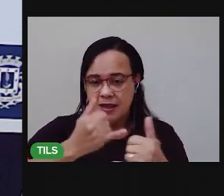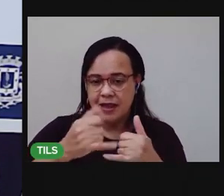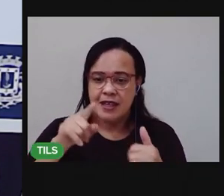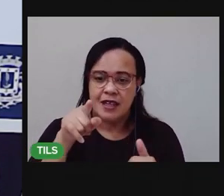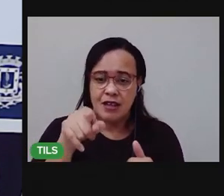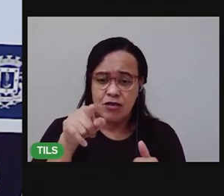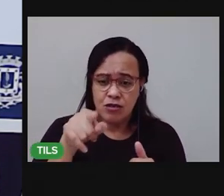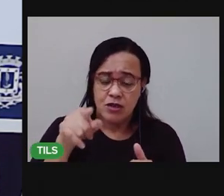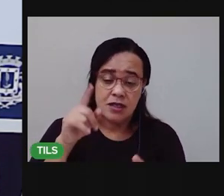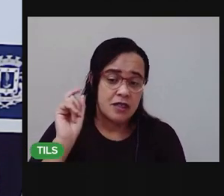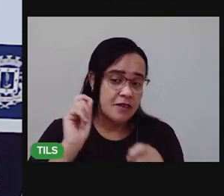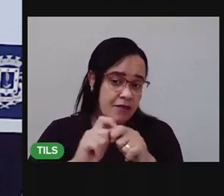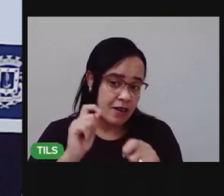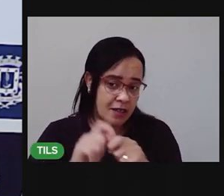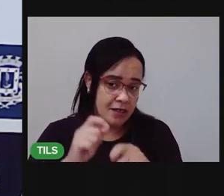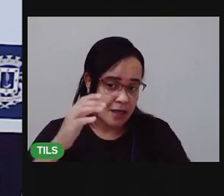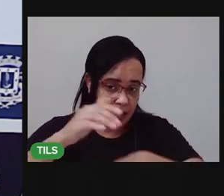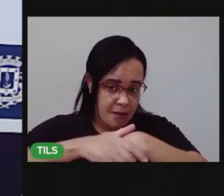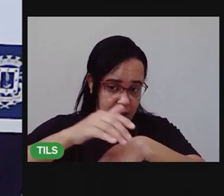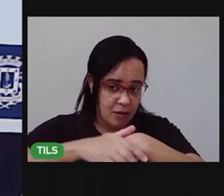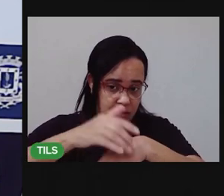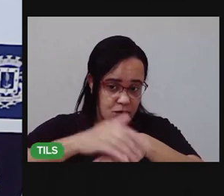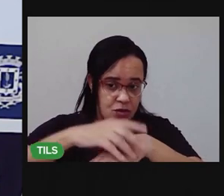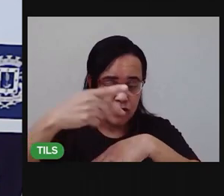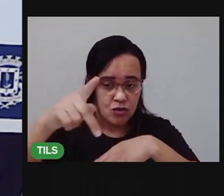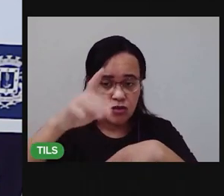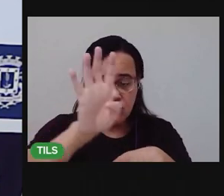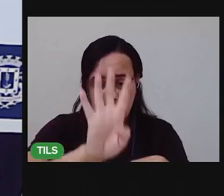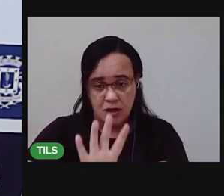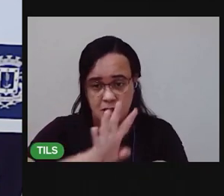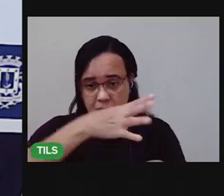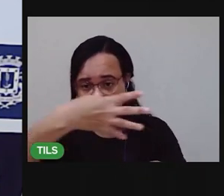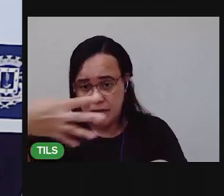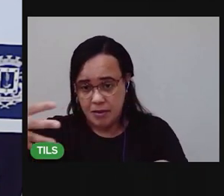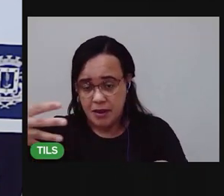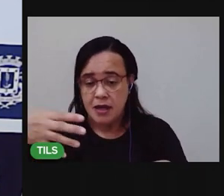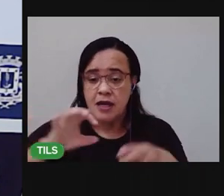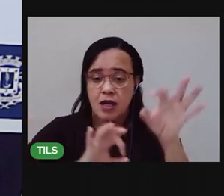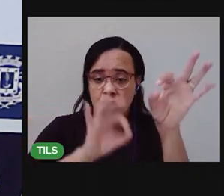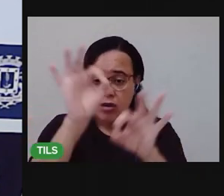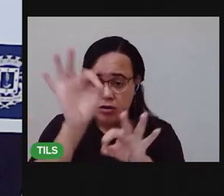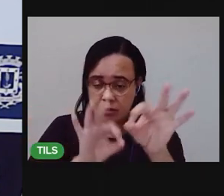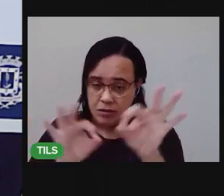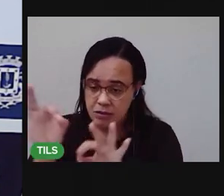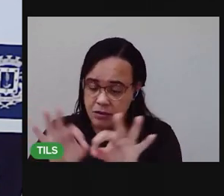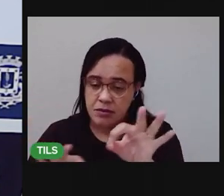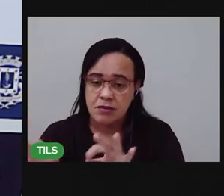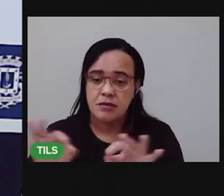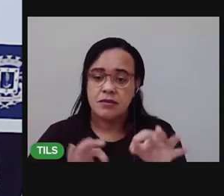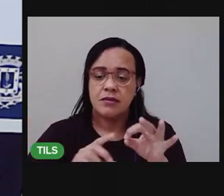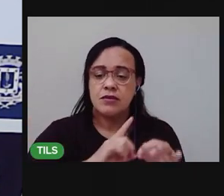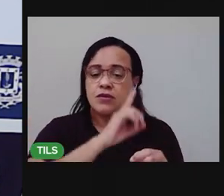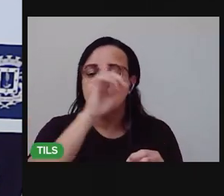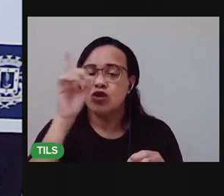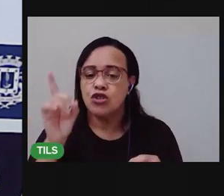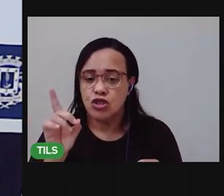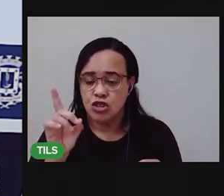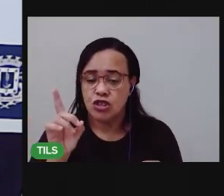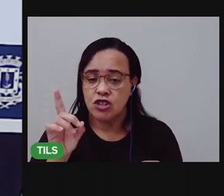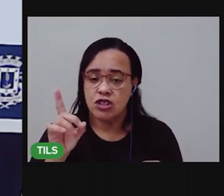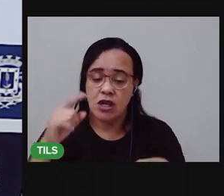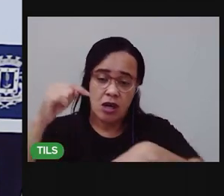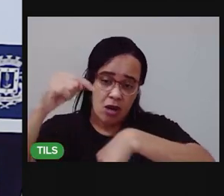tabela organizando ali as suas atividades em momentos do dia, indicando o